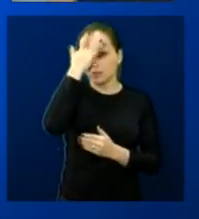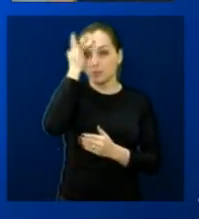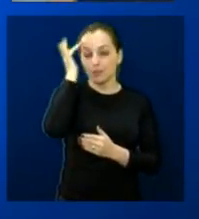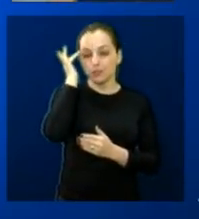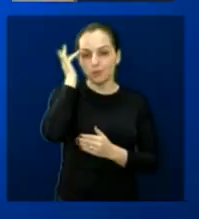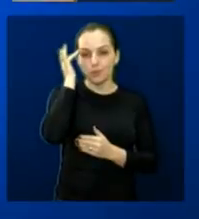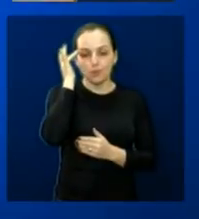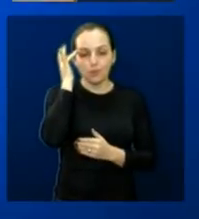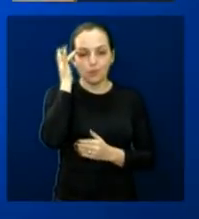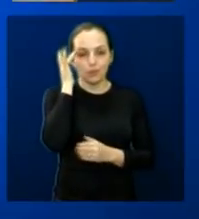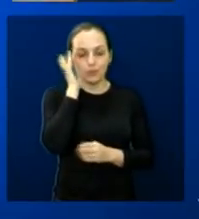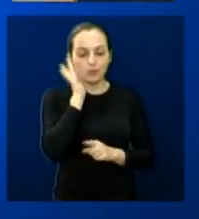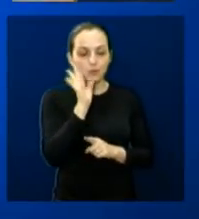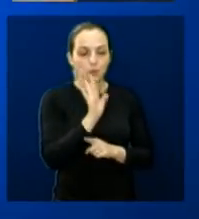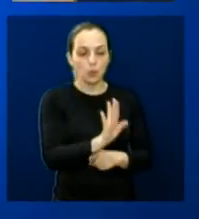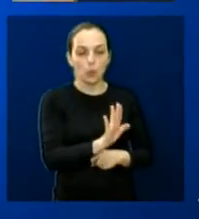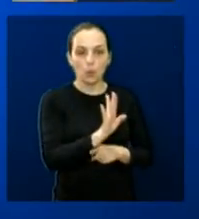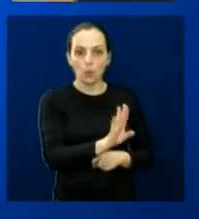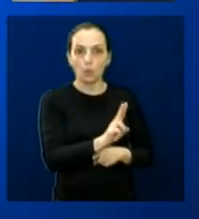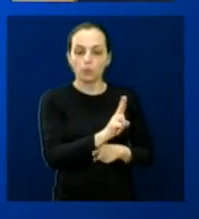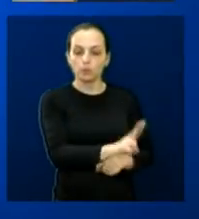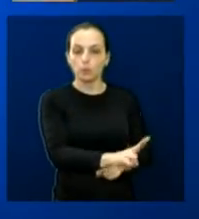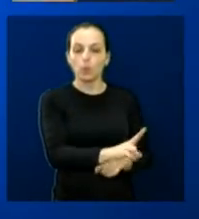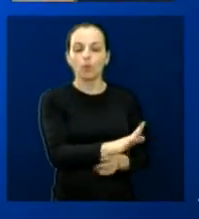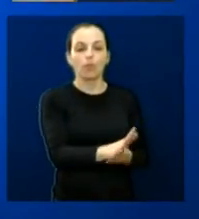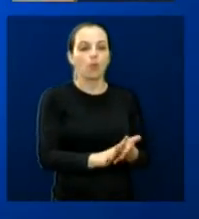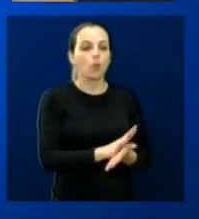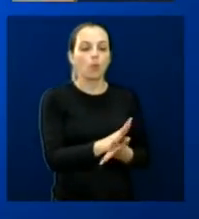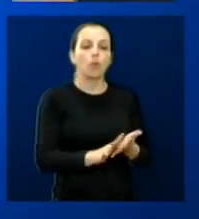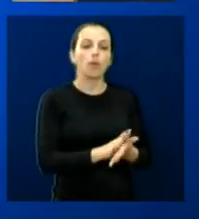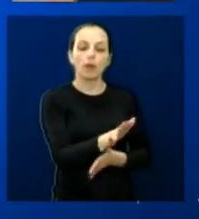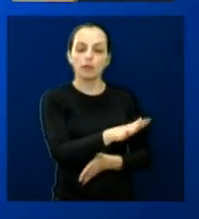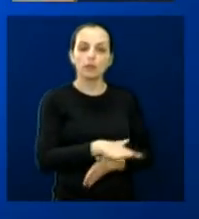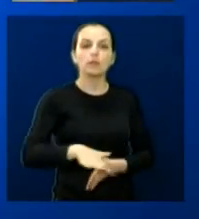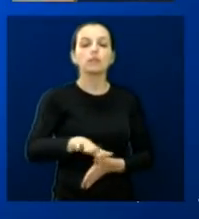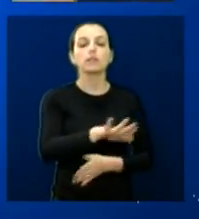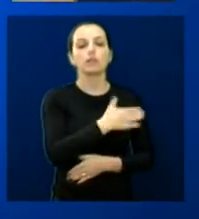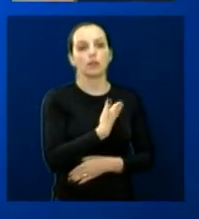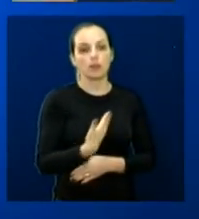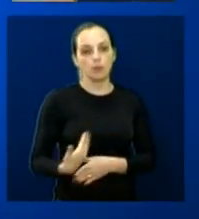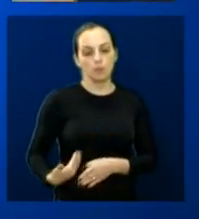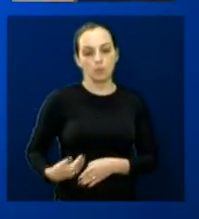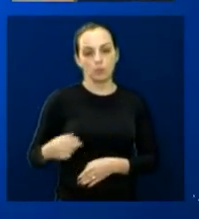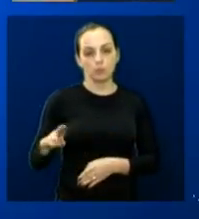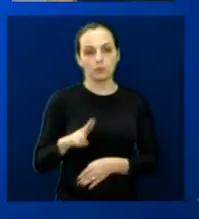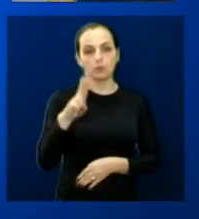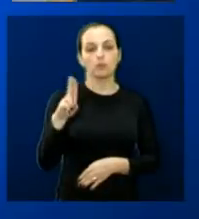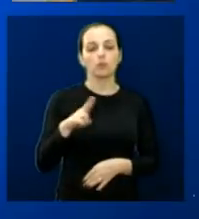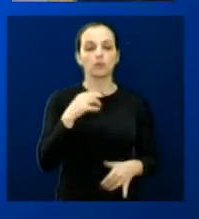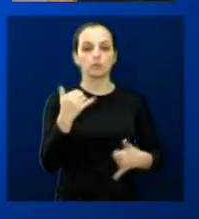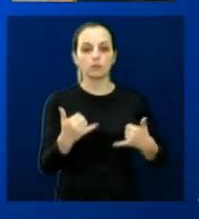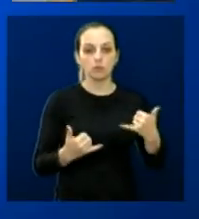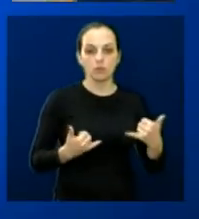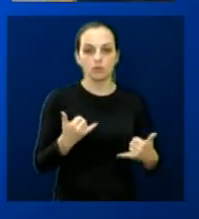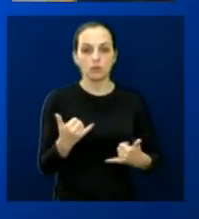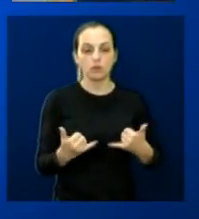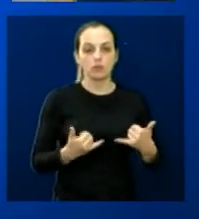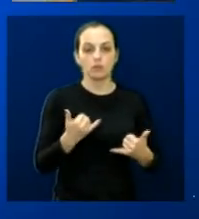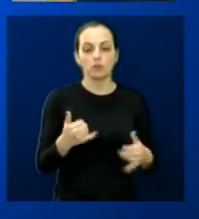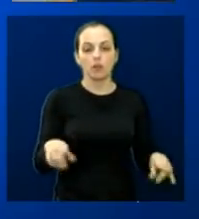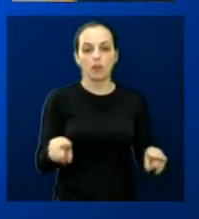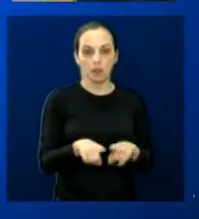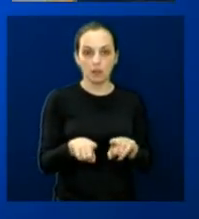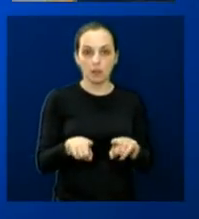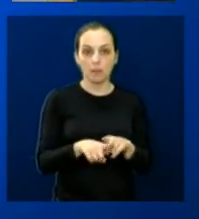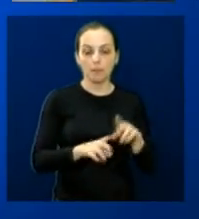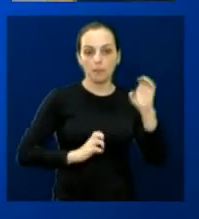não têm cuidado com os espaços públicos, que eles deveriam ser usados como área de lazer e também na prática